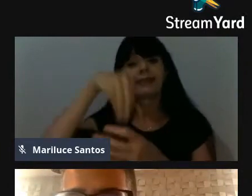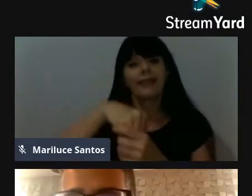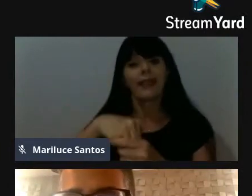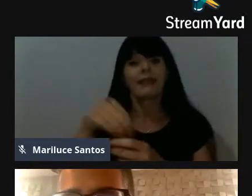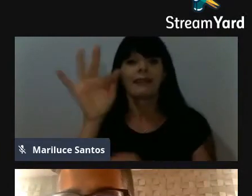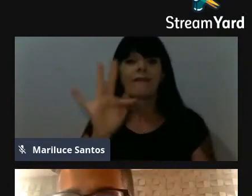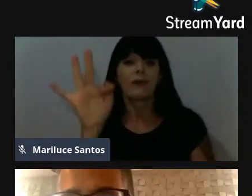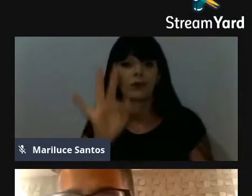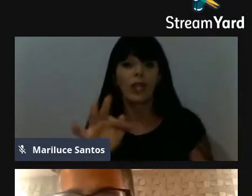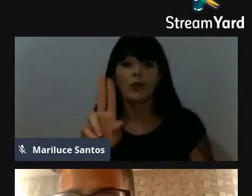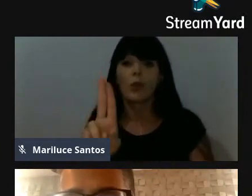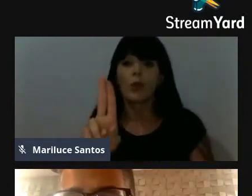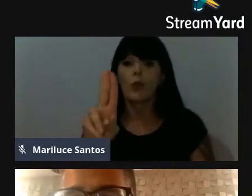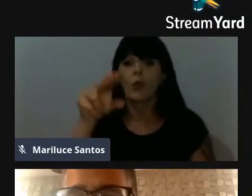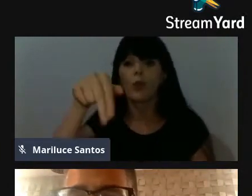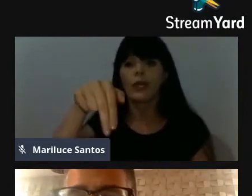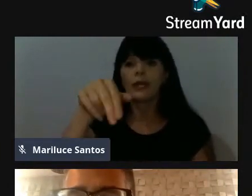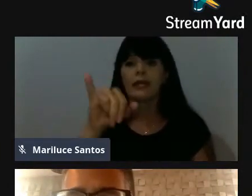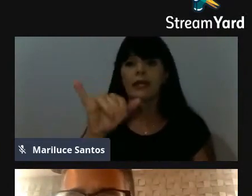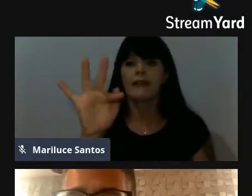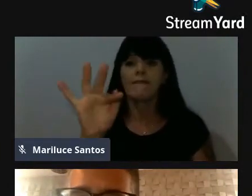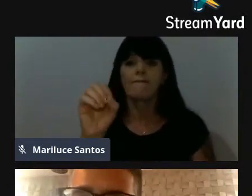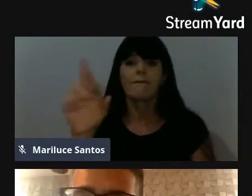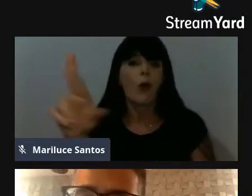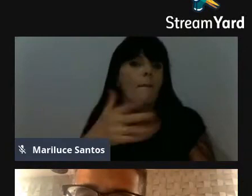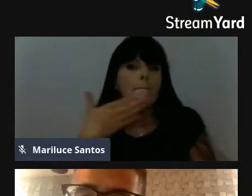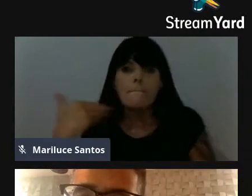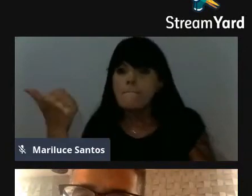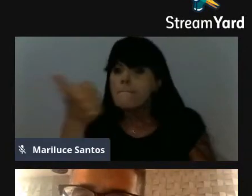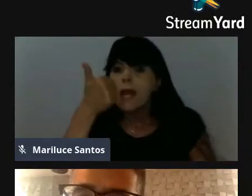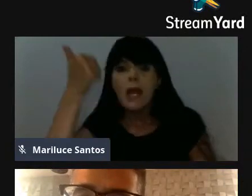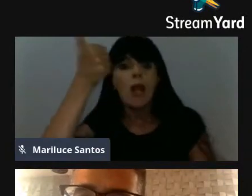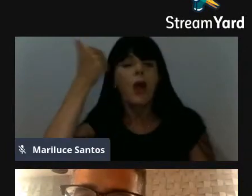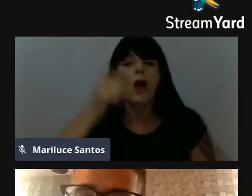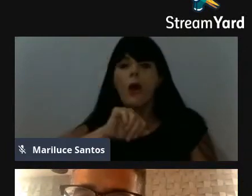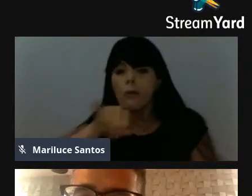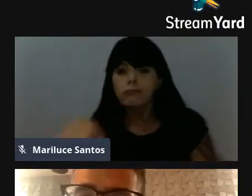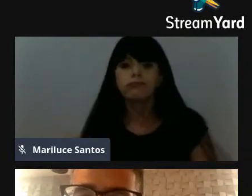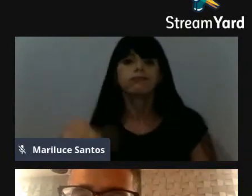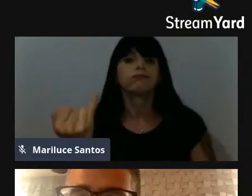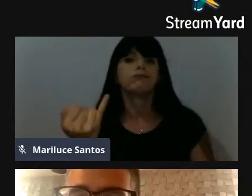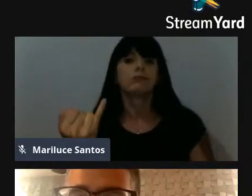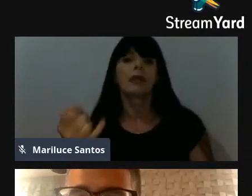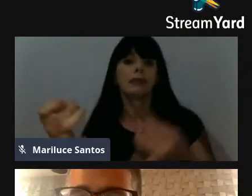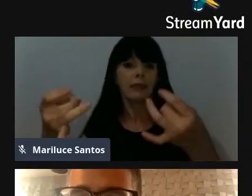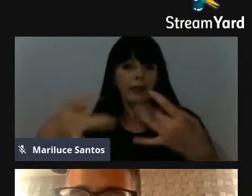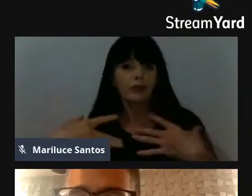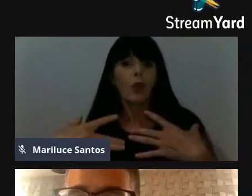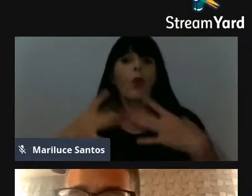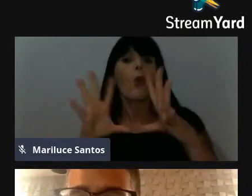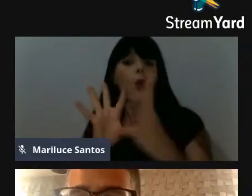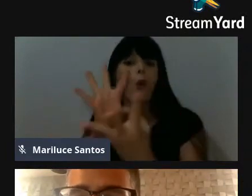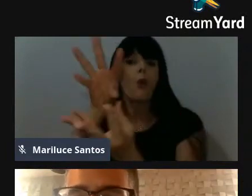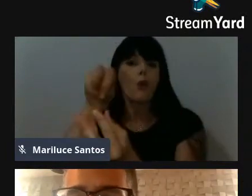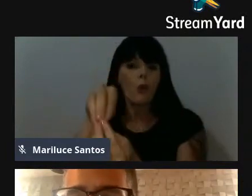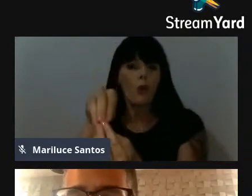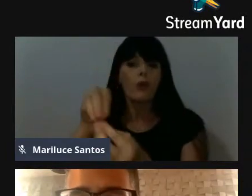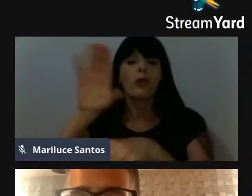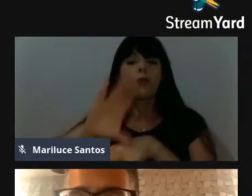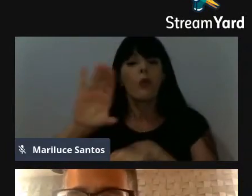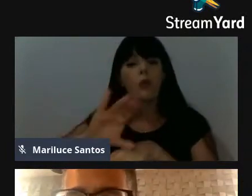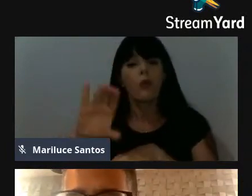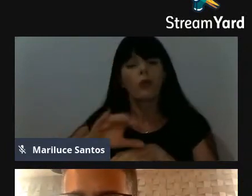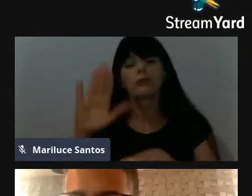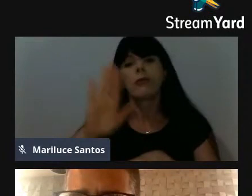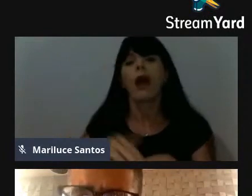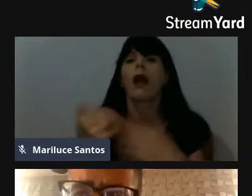para mim foi a maior oportunidade de todos, foi realmente o que me permitiu finalizar o curso, e concluir com mais leveza até,